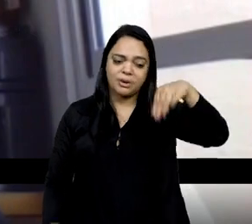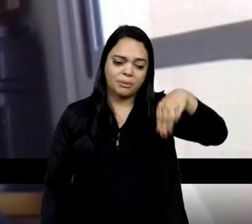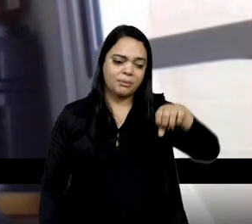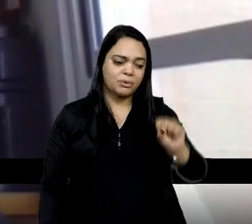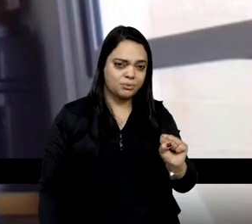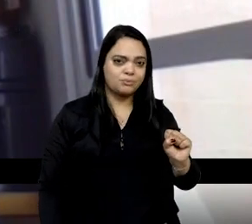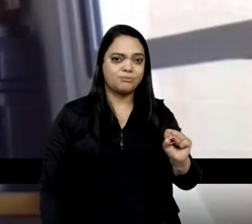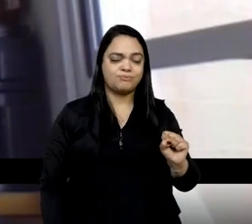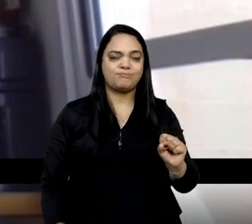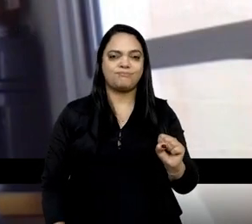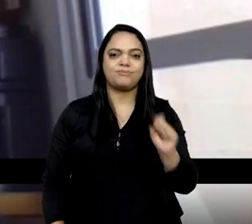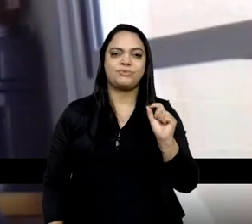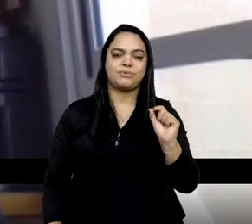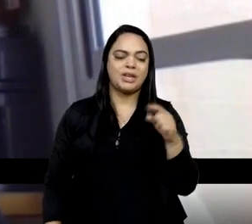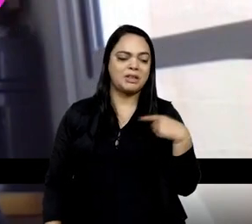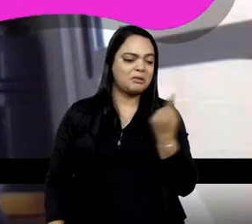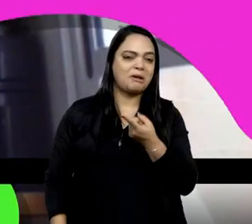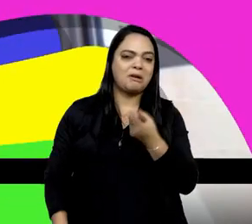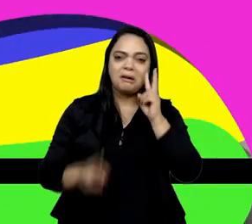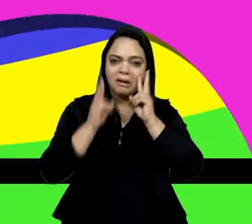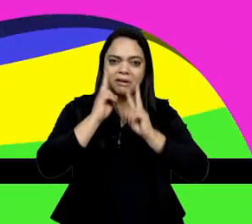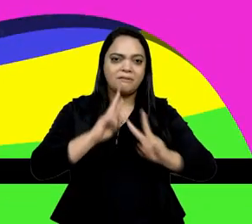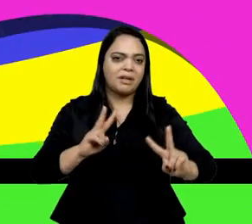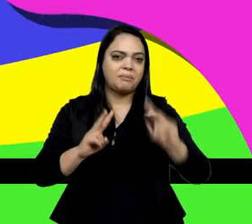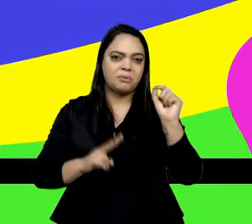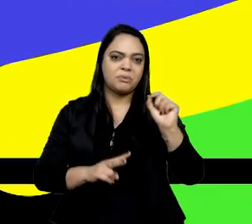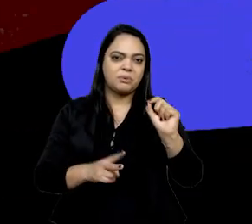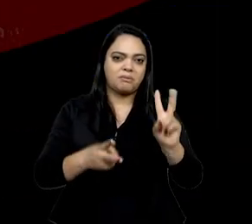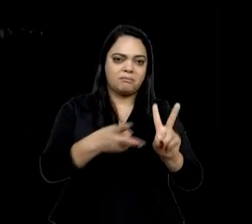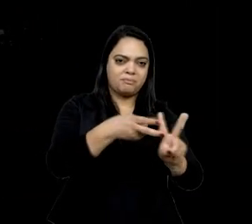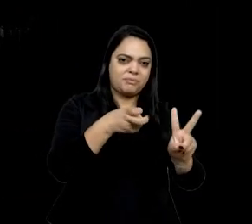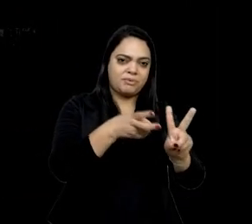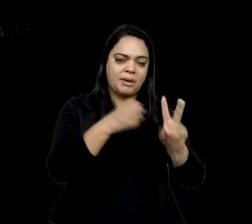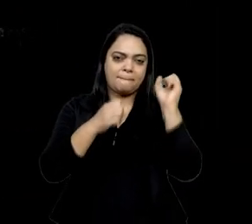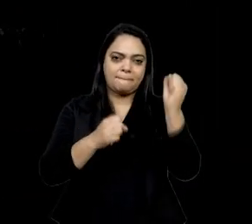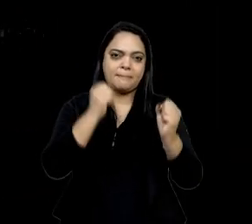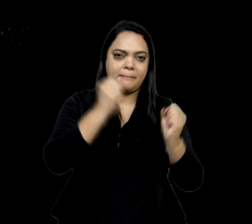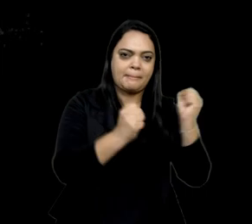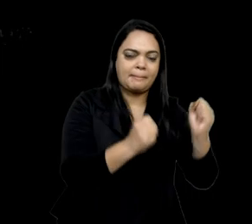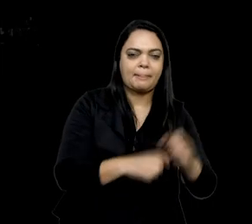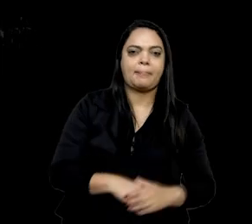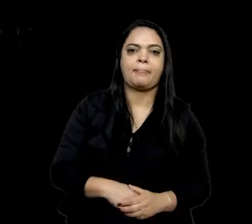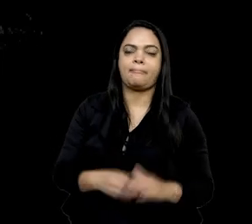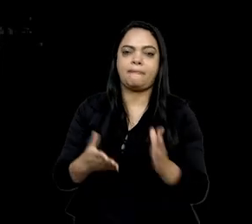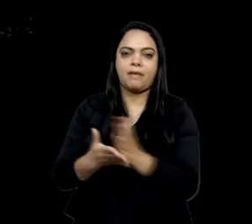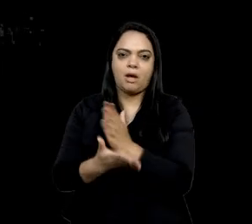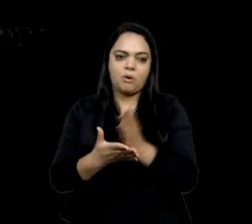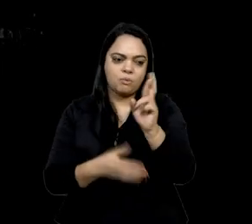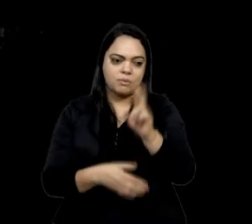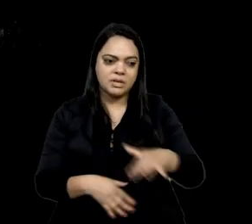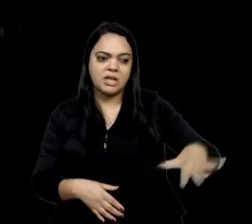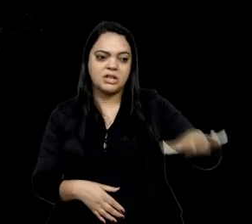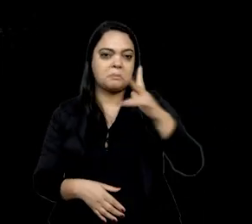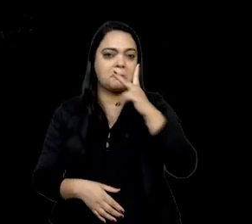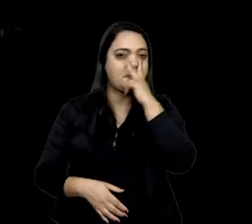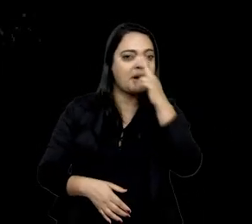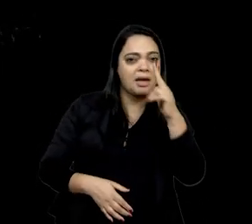extermínio ainda desses povos indígenas. Em algumas regiões, essa violência parece que mais explícita, né?